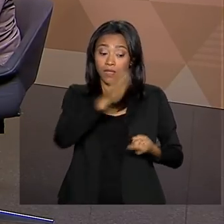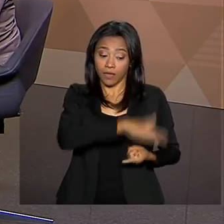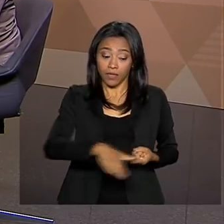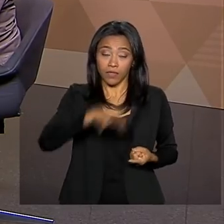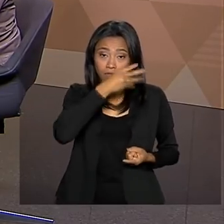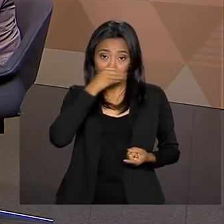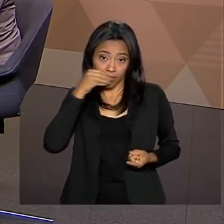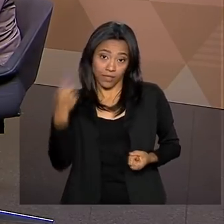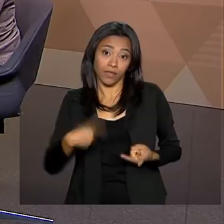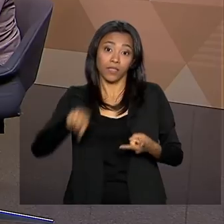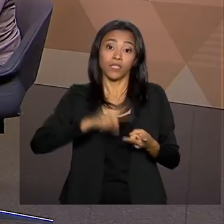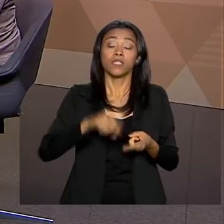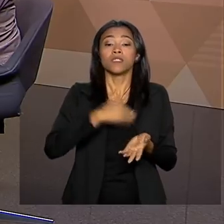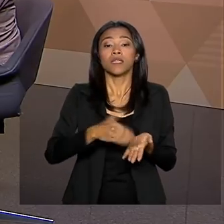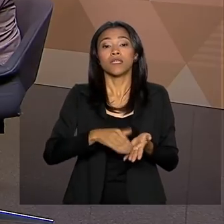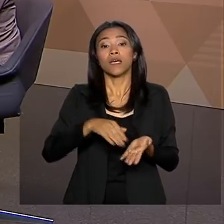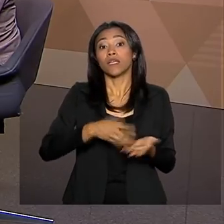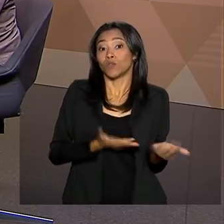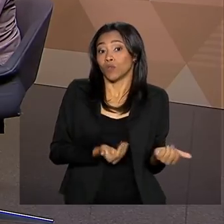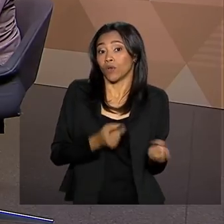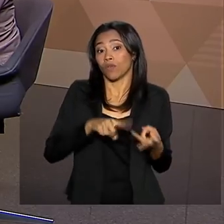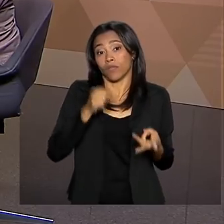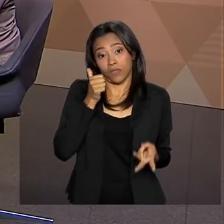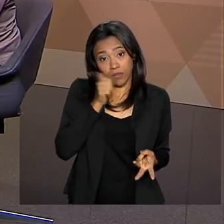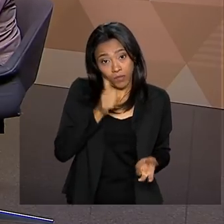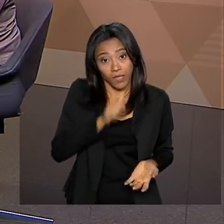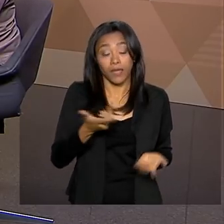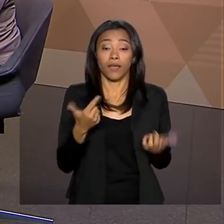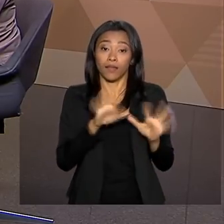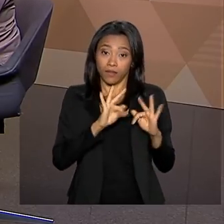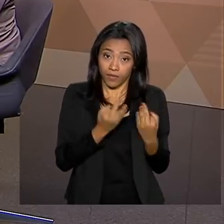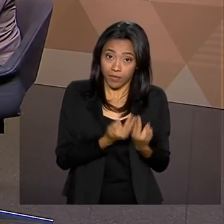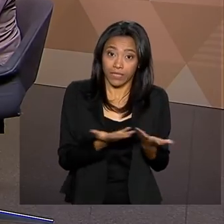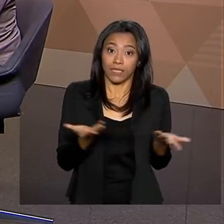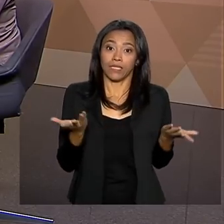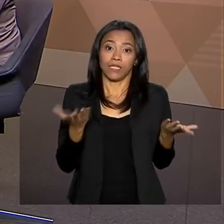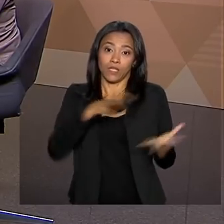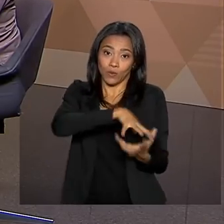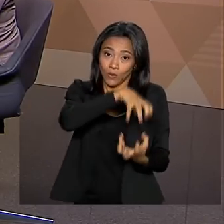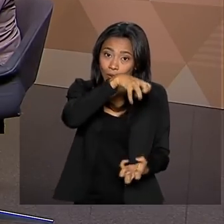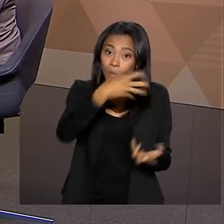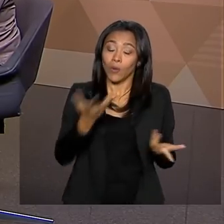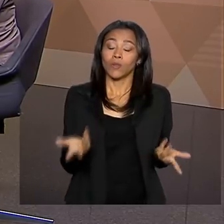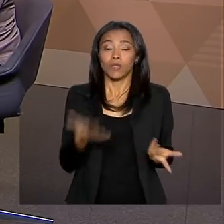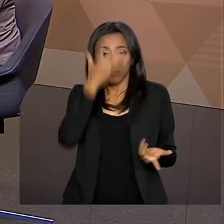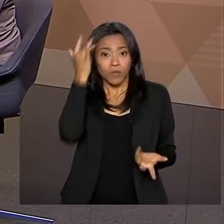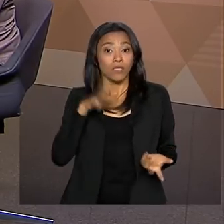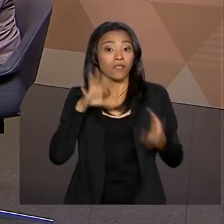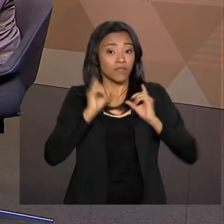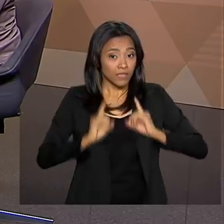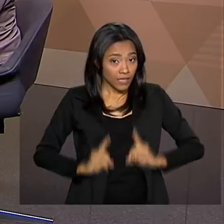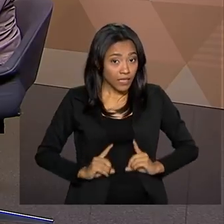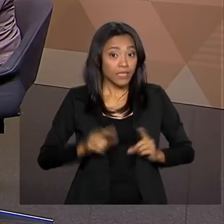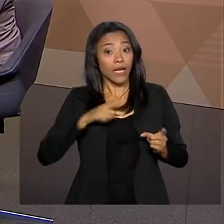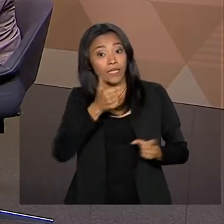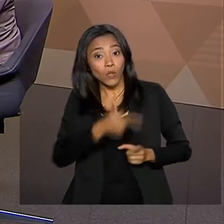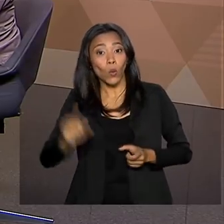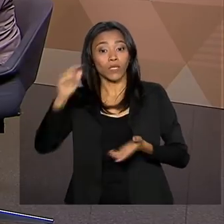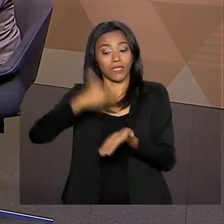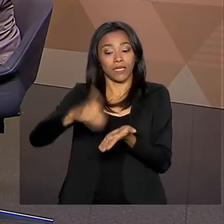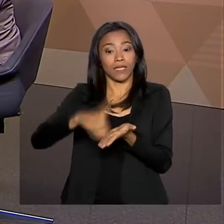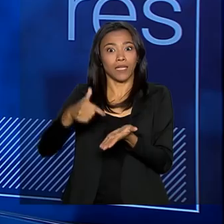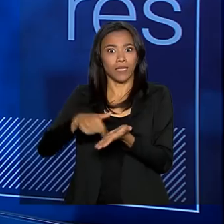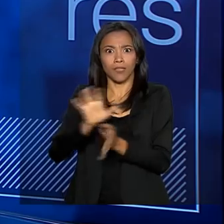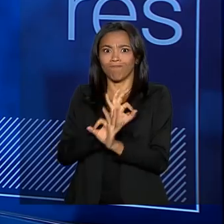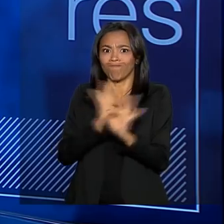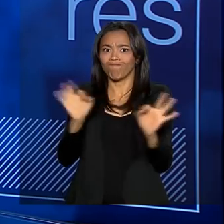e do adolescente, da juventude, da mulher, da família, dos idosos, pessoas com deficiência. Aí vem uma secretaria muito